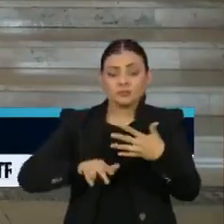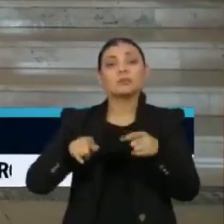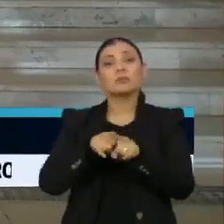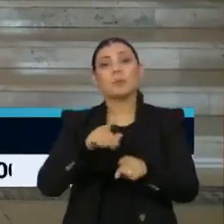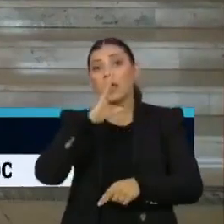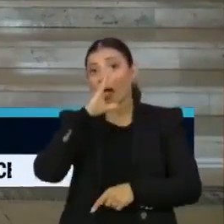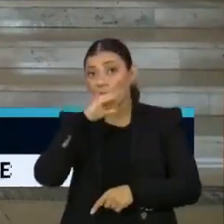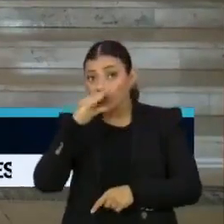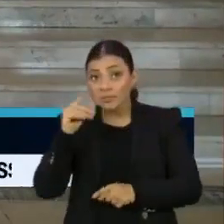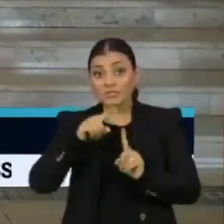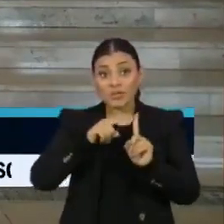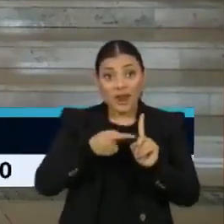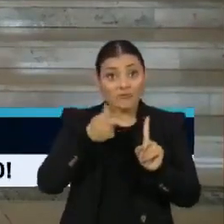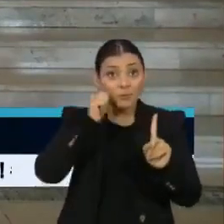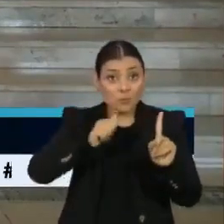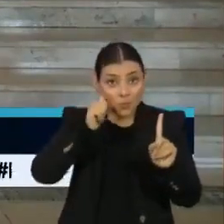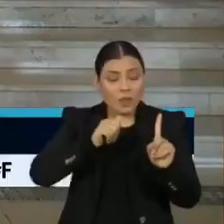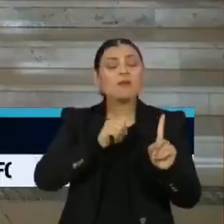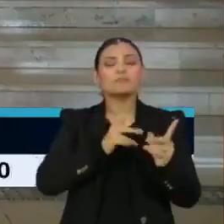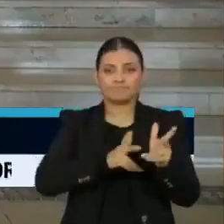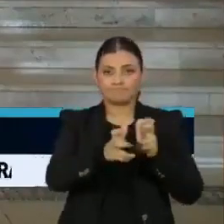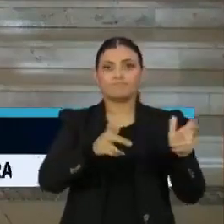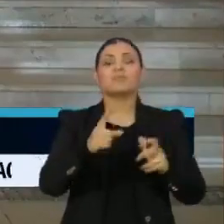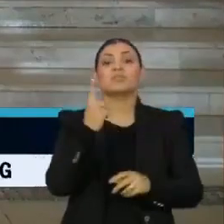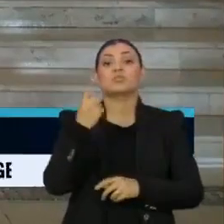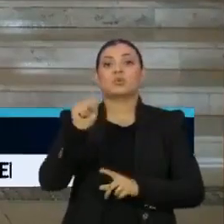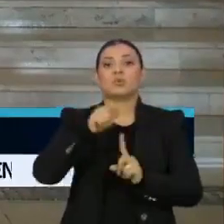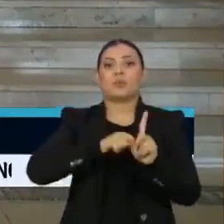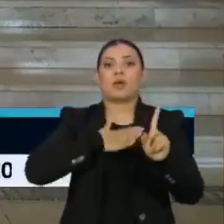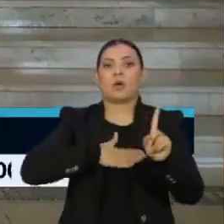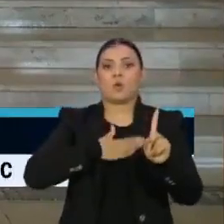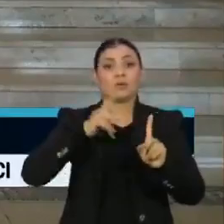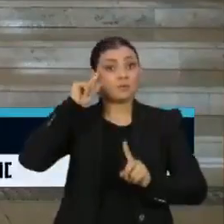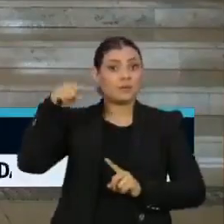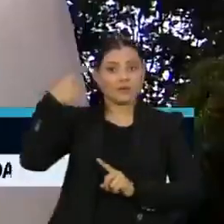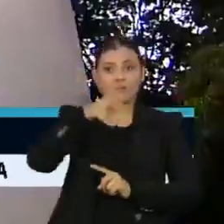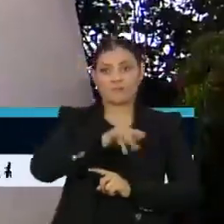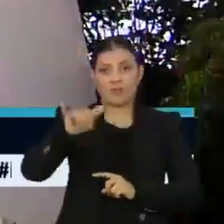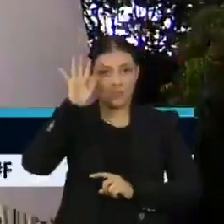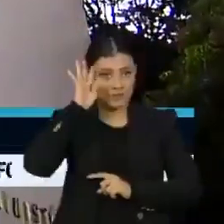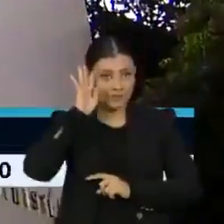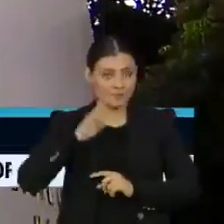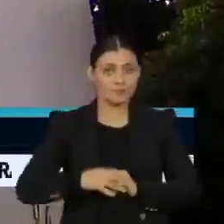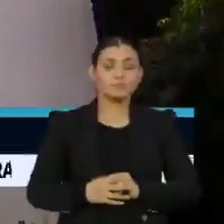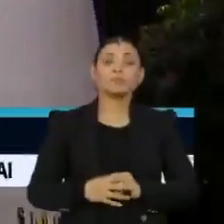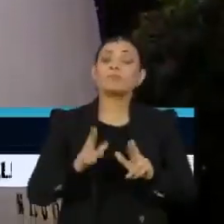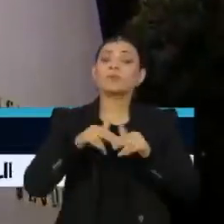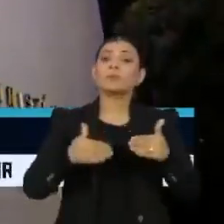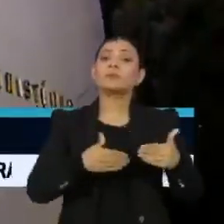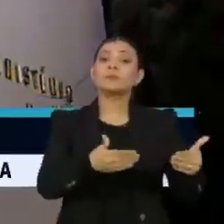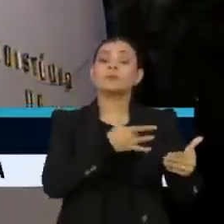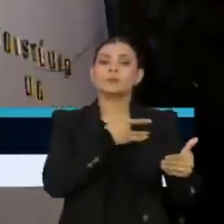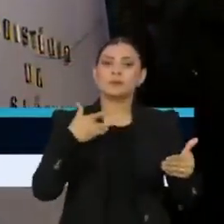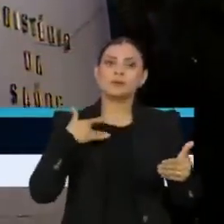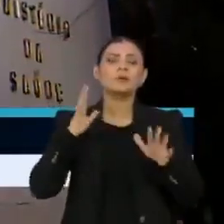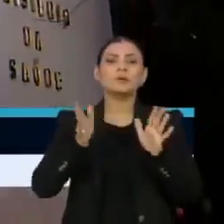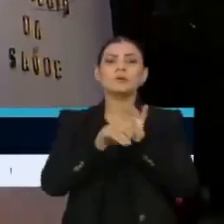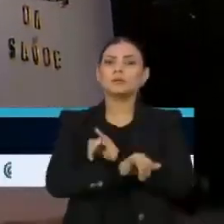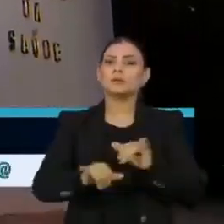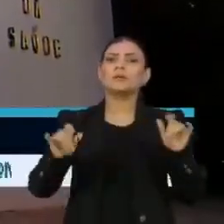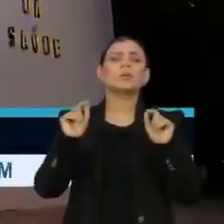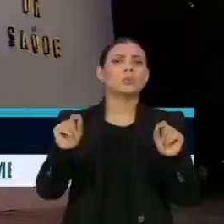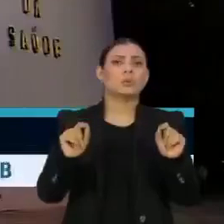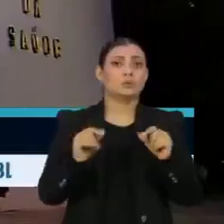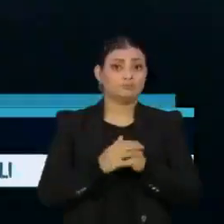adolescentes grávidas a partir do dia 18 de agosto, semana que vem. O Ministério da Saúde rebateu em